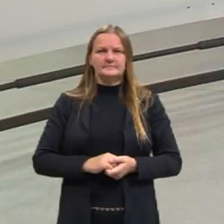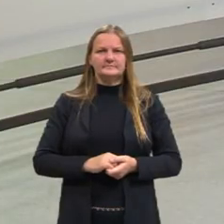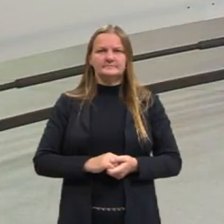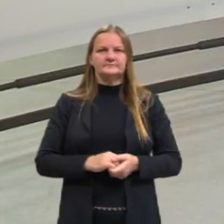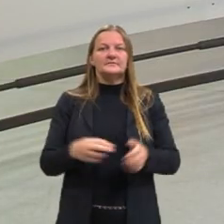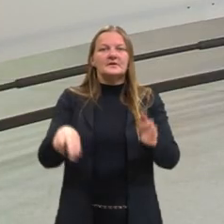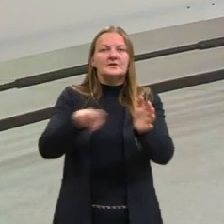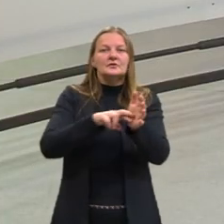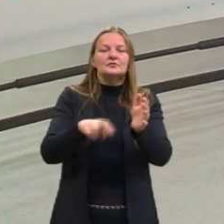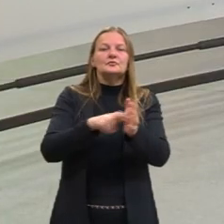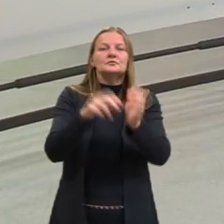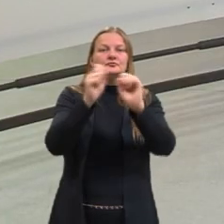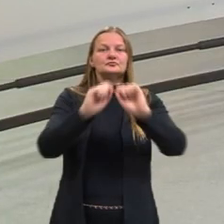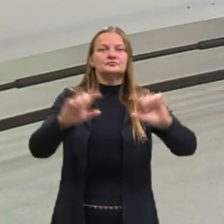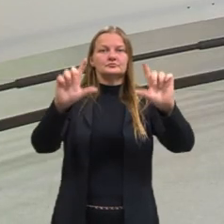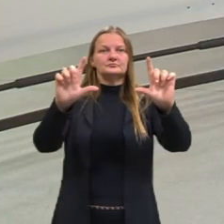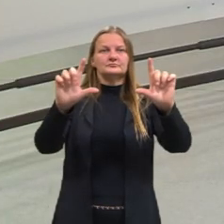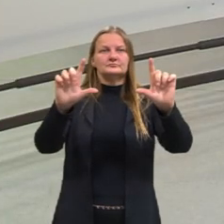Retomando para o slide, então.